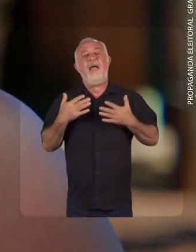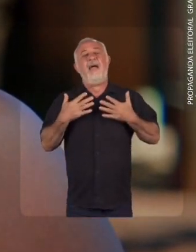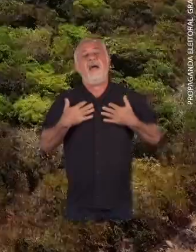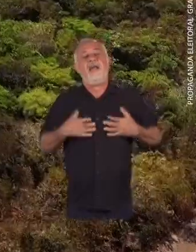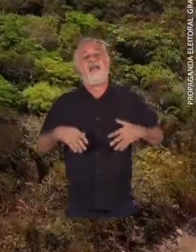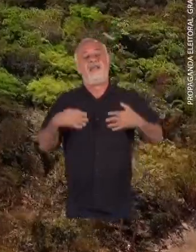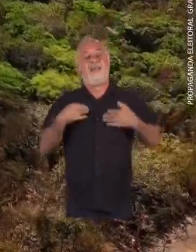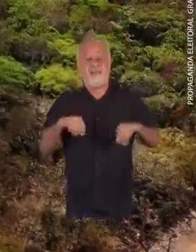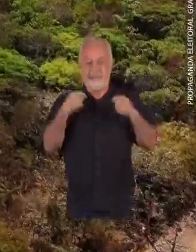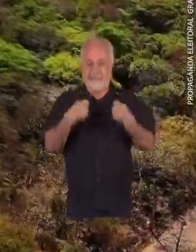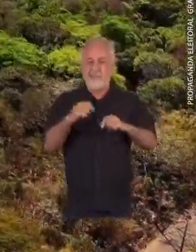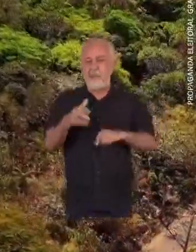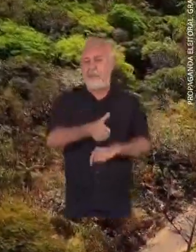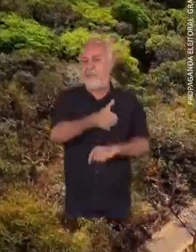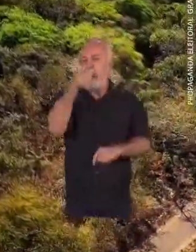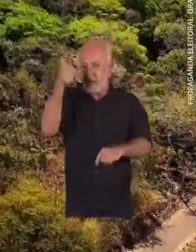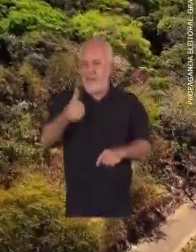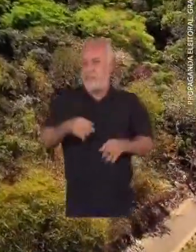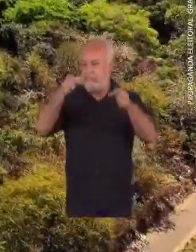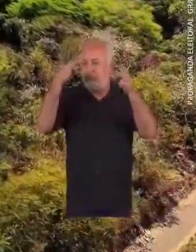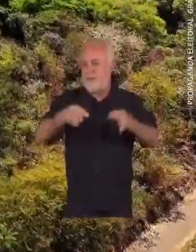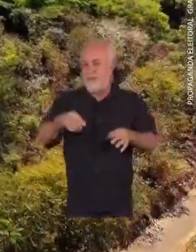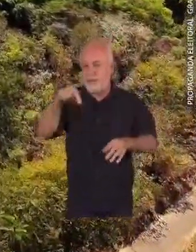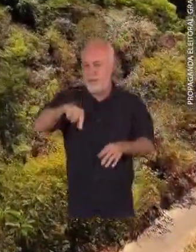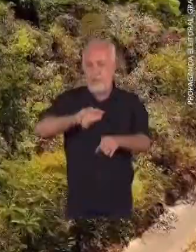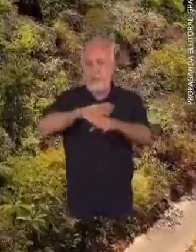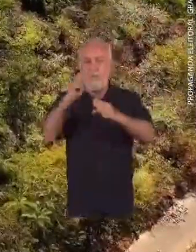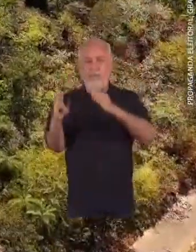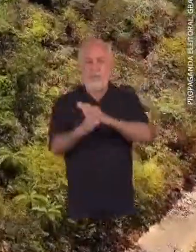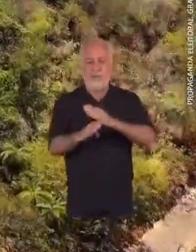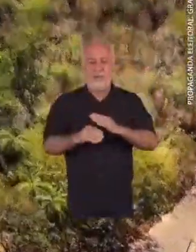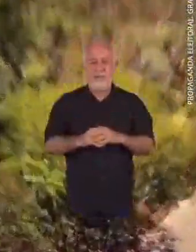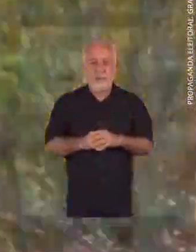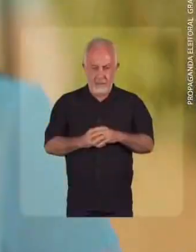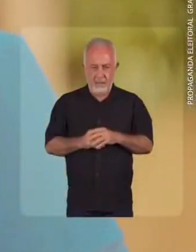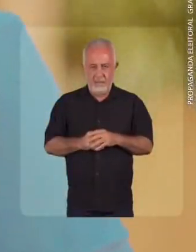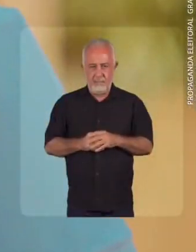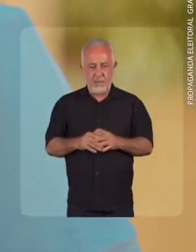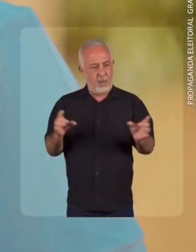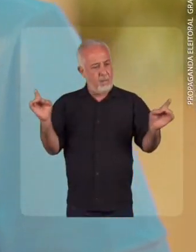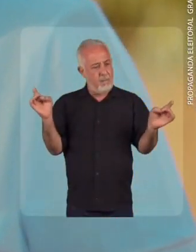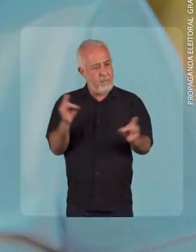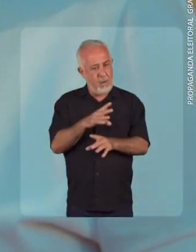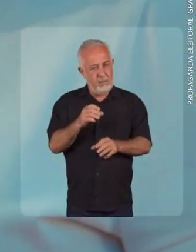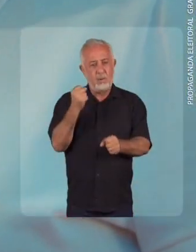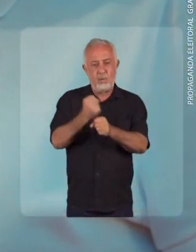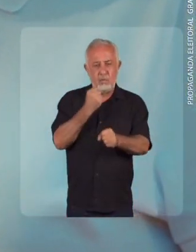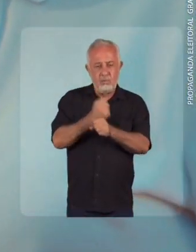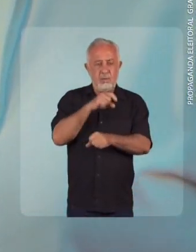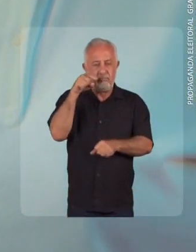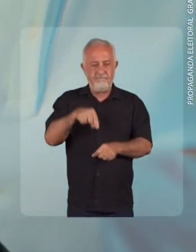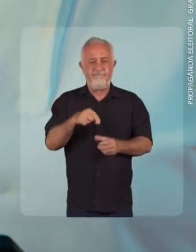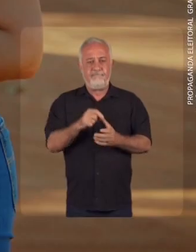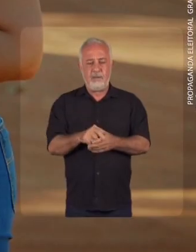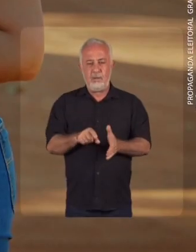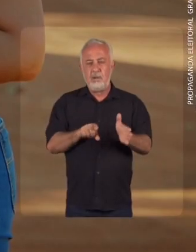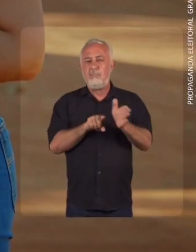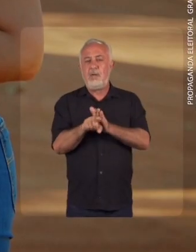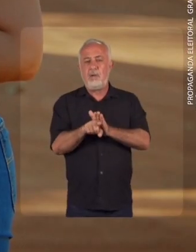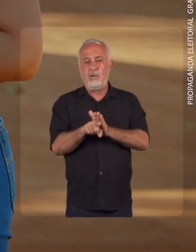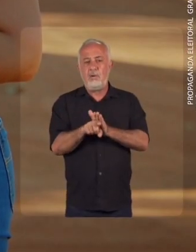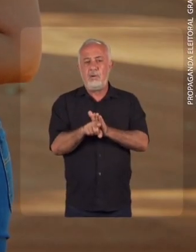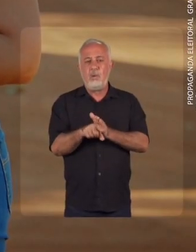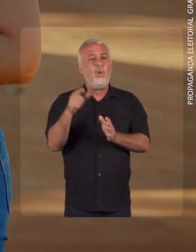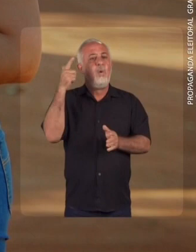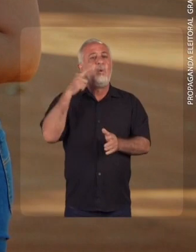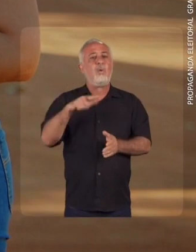cabeça. A gente precisa muito. Isso vai ser uma melhoria muito grande aqui no setor da gente. Eu estou pronta para fazer essa obra. Você deve